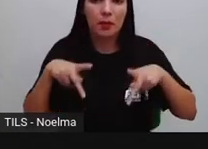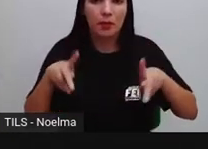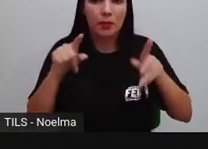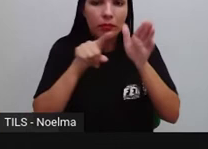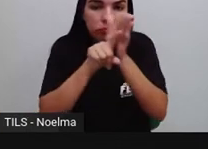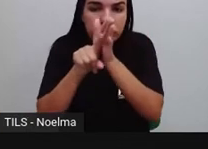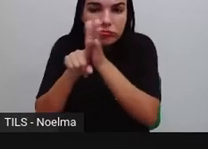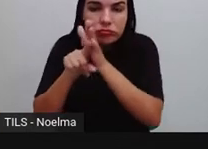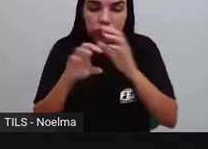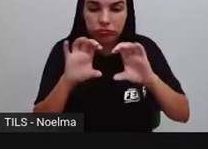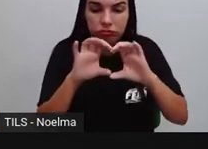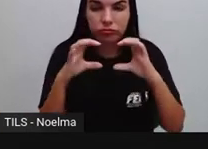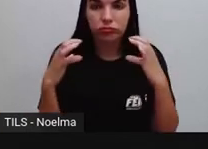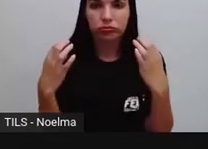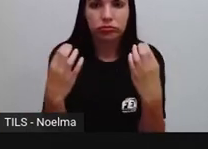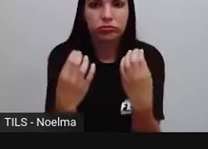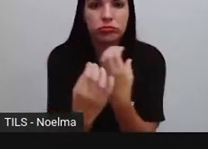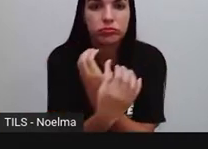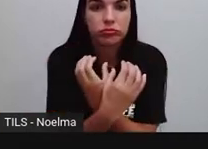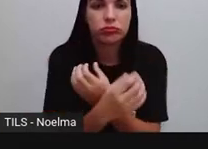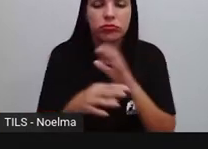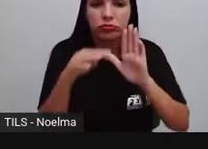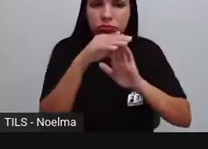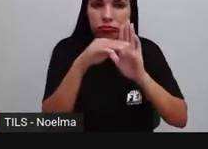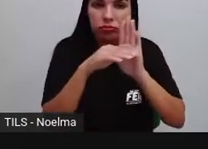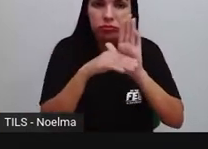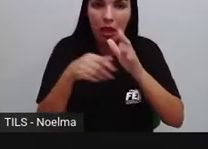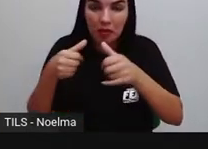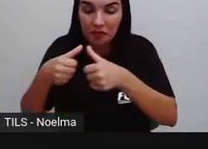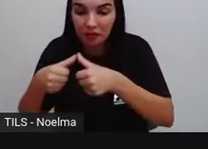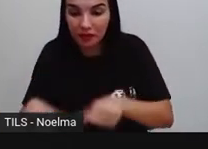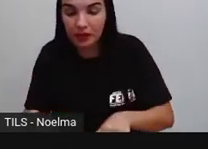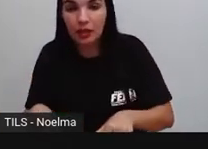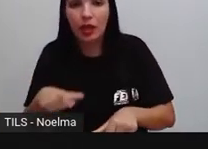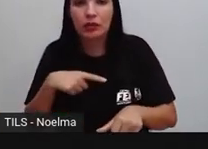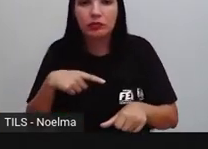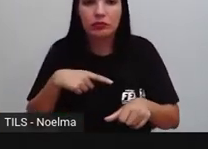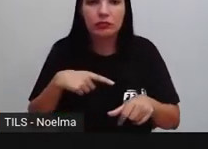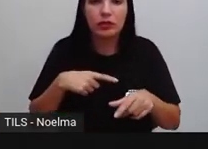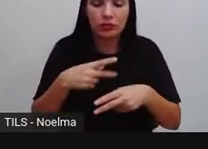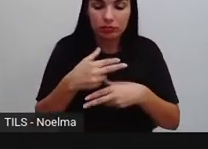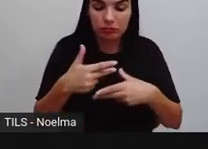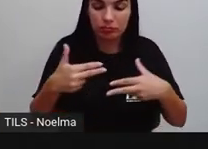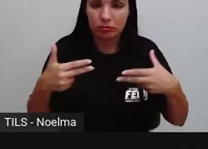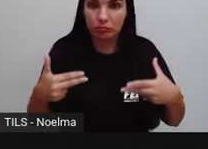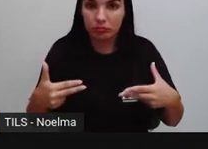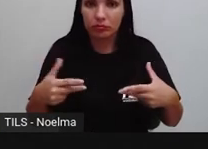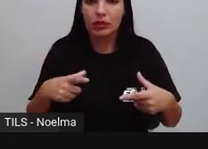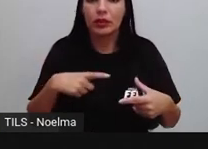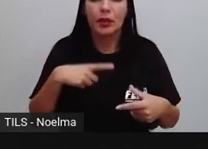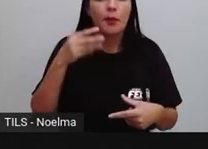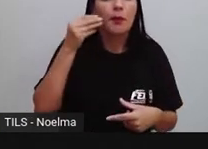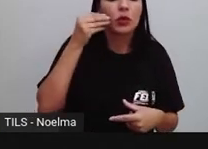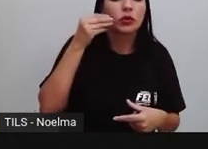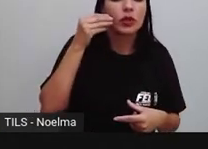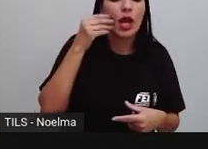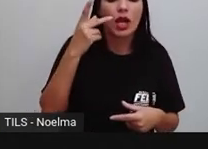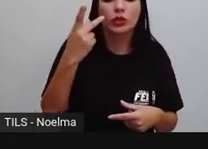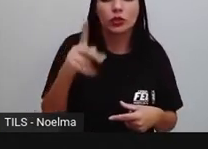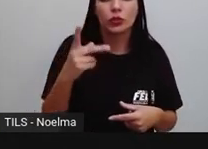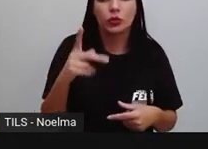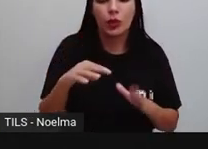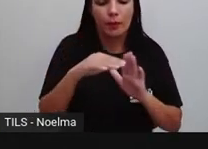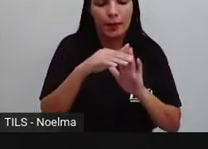a analisar rótulos, tabela que fica na embalagem do produto e mostra